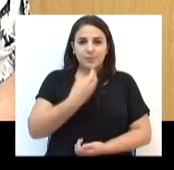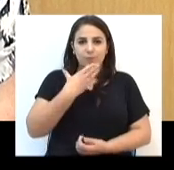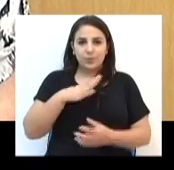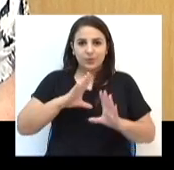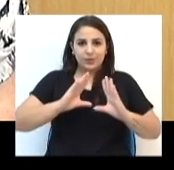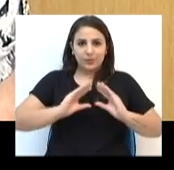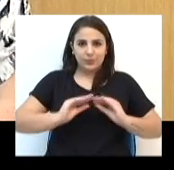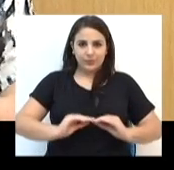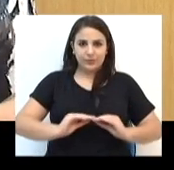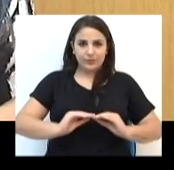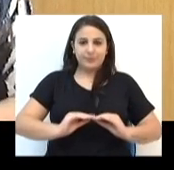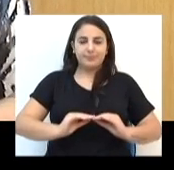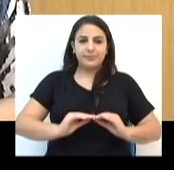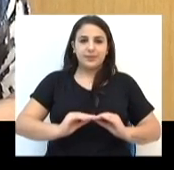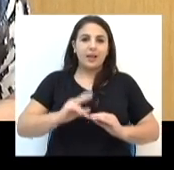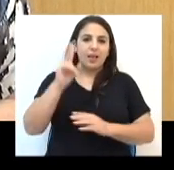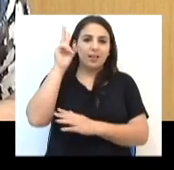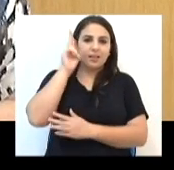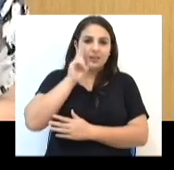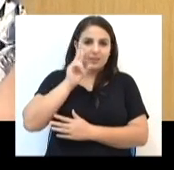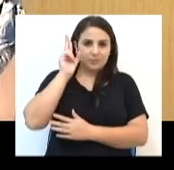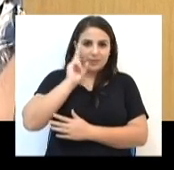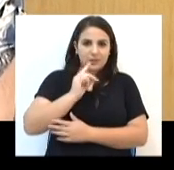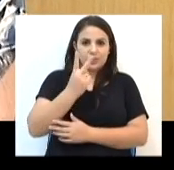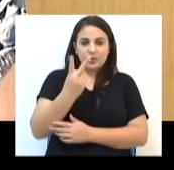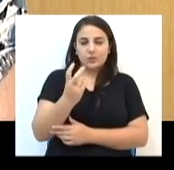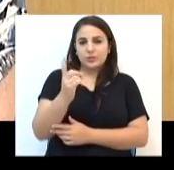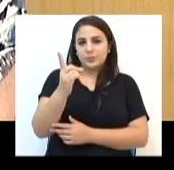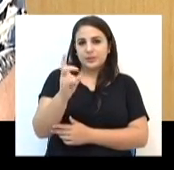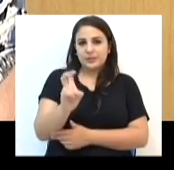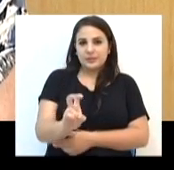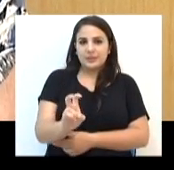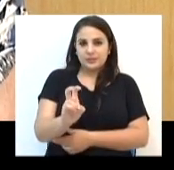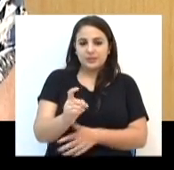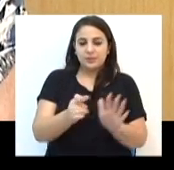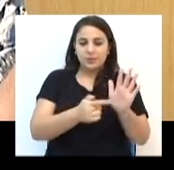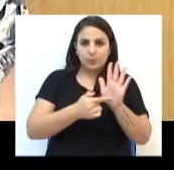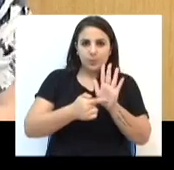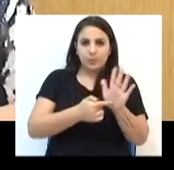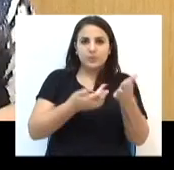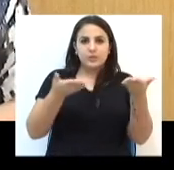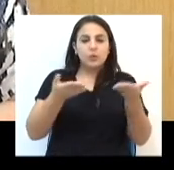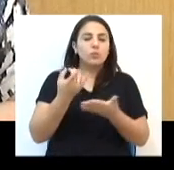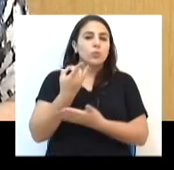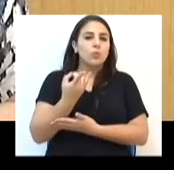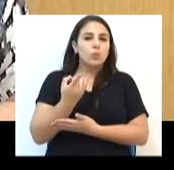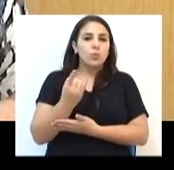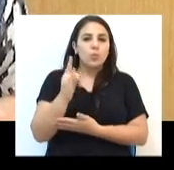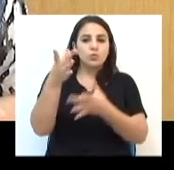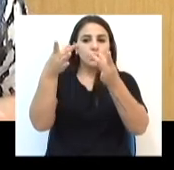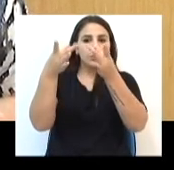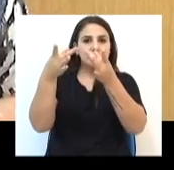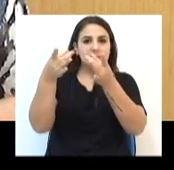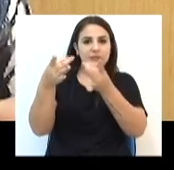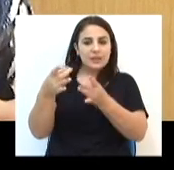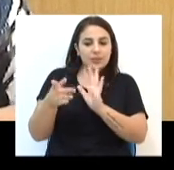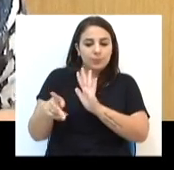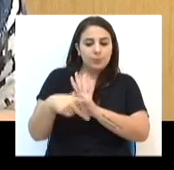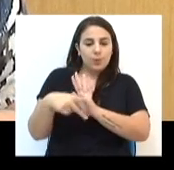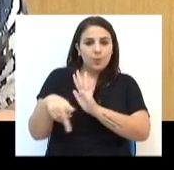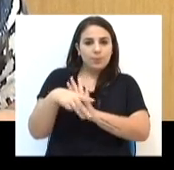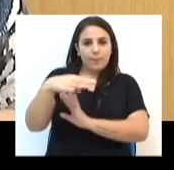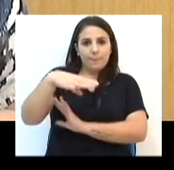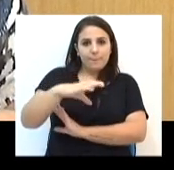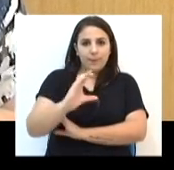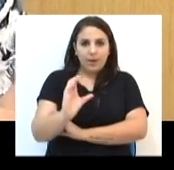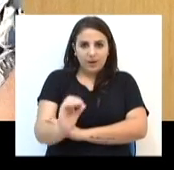Boa noite! A retrospectiva de 2015 exibe hoje os últimos destaques de março. No